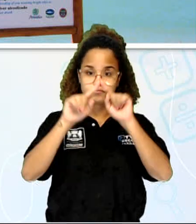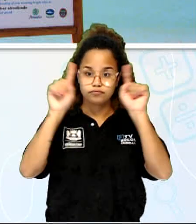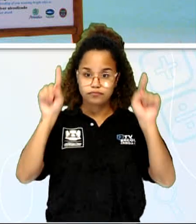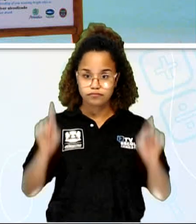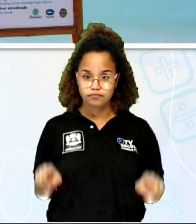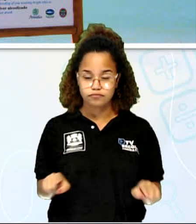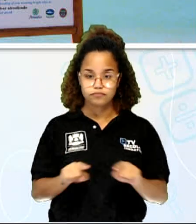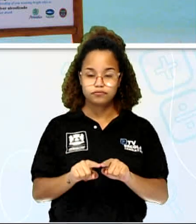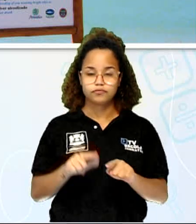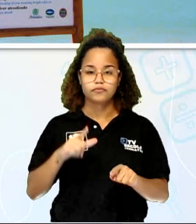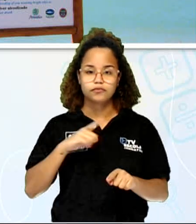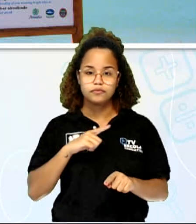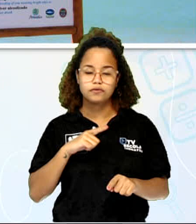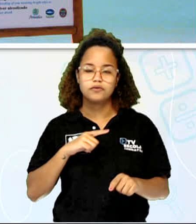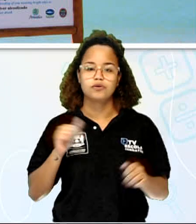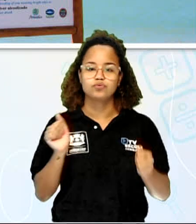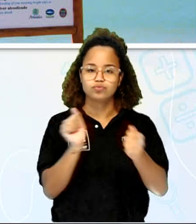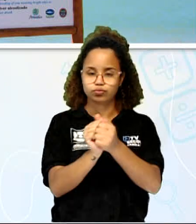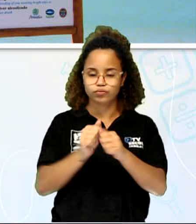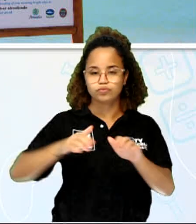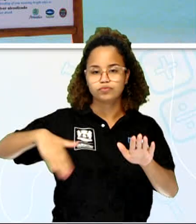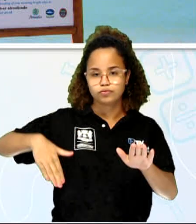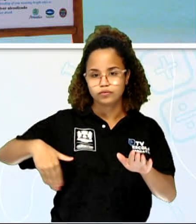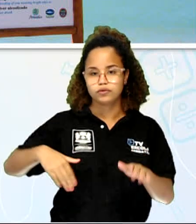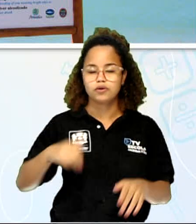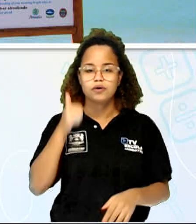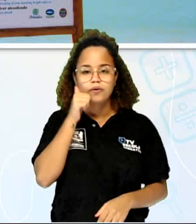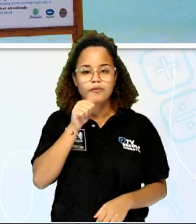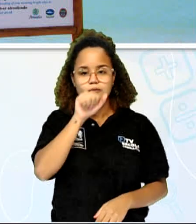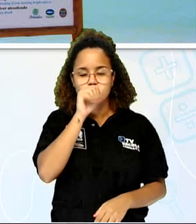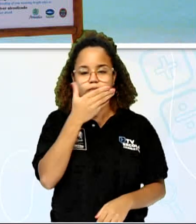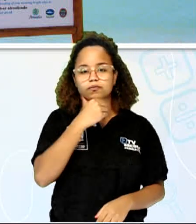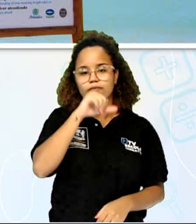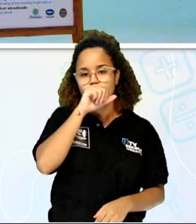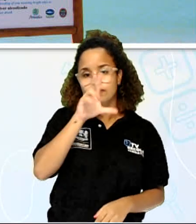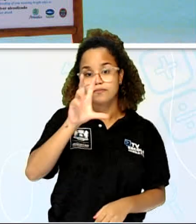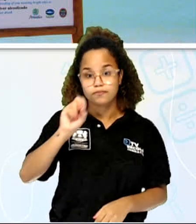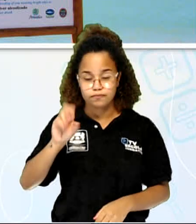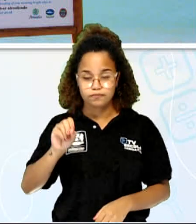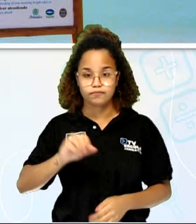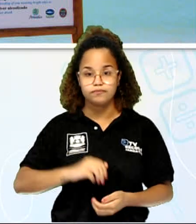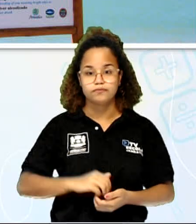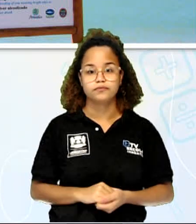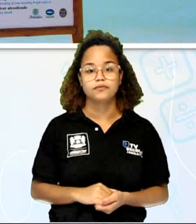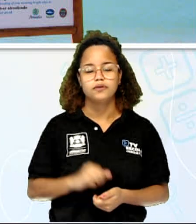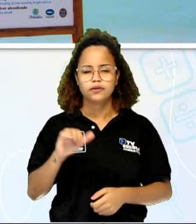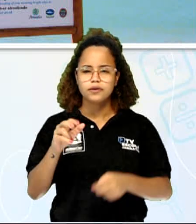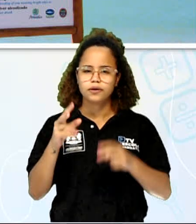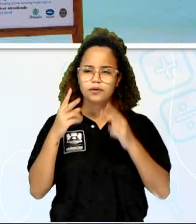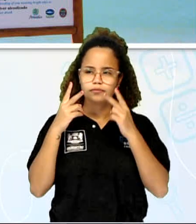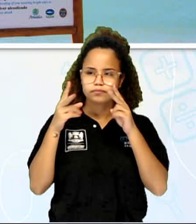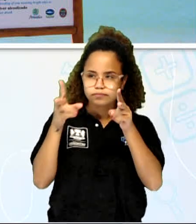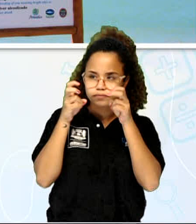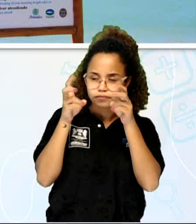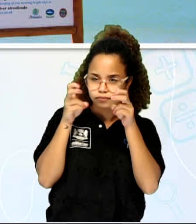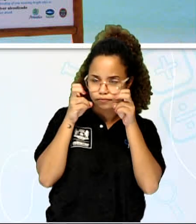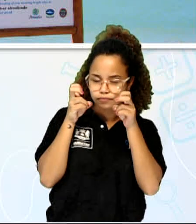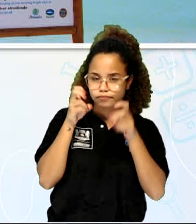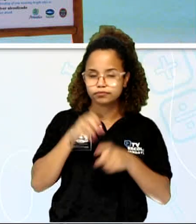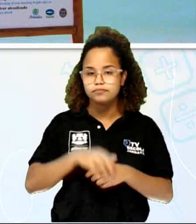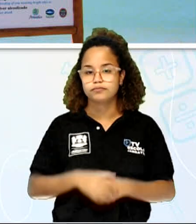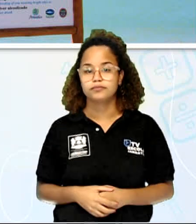vocês estiverem na praia com o papai, com a mamãe, com o vovô, com a vovó, que vocês perceberem essa placa,